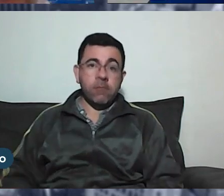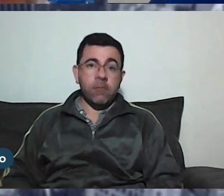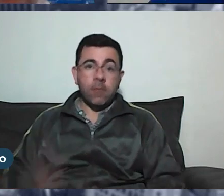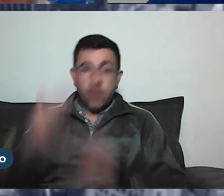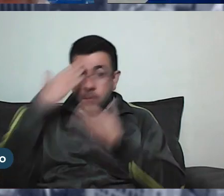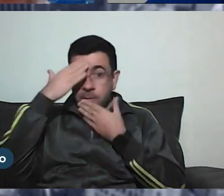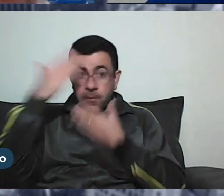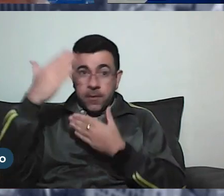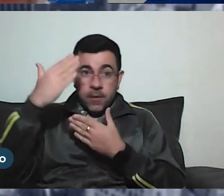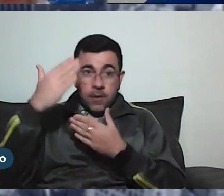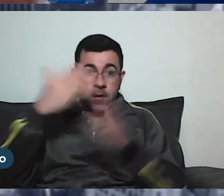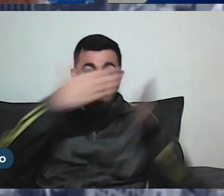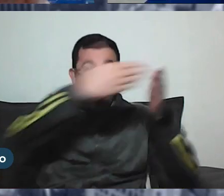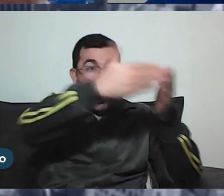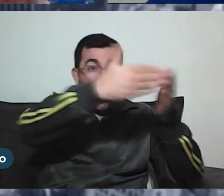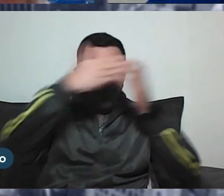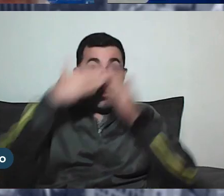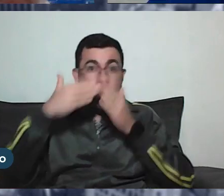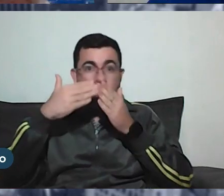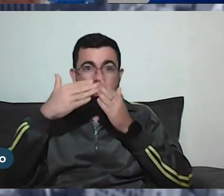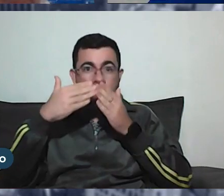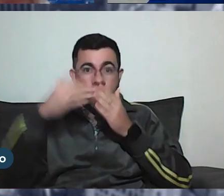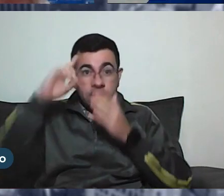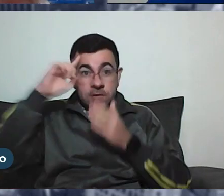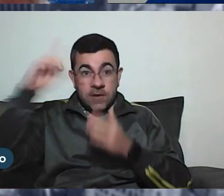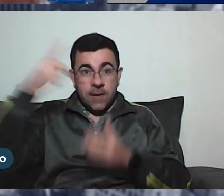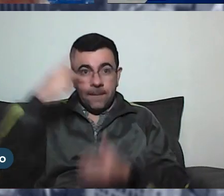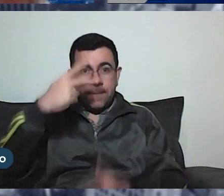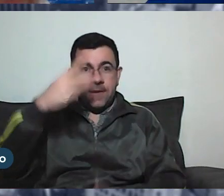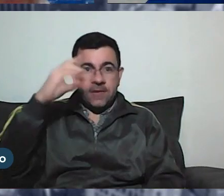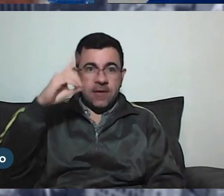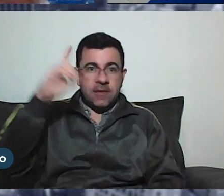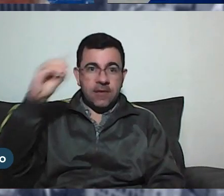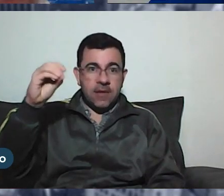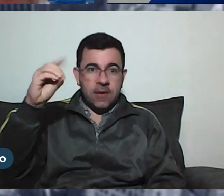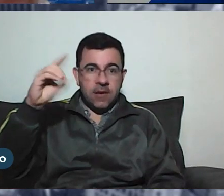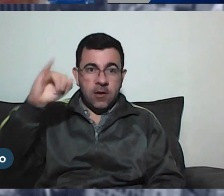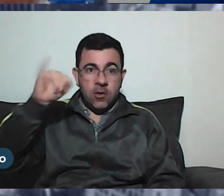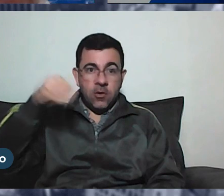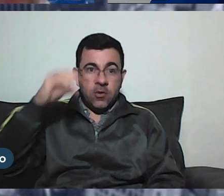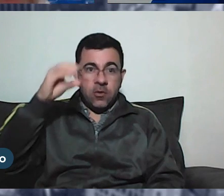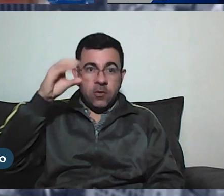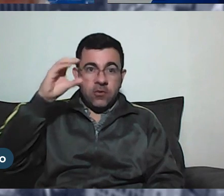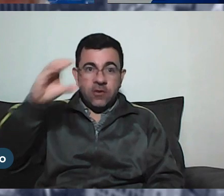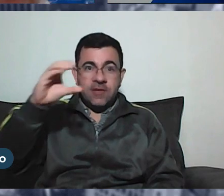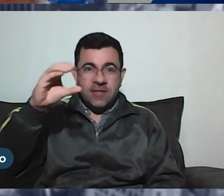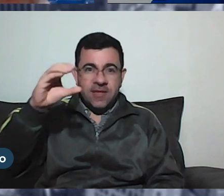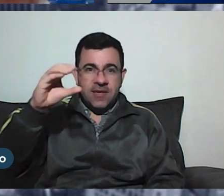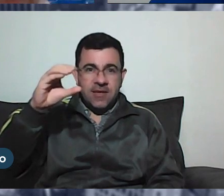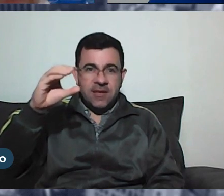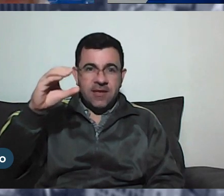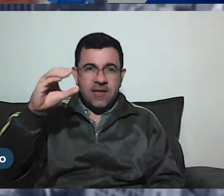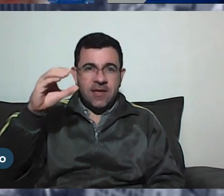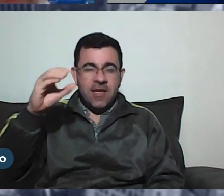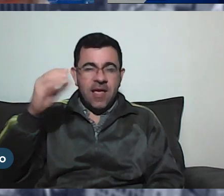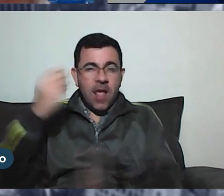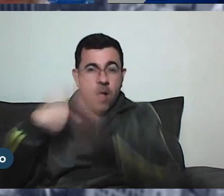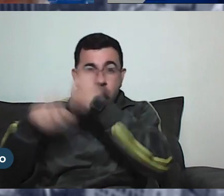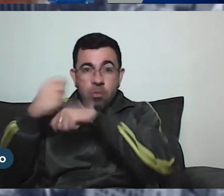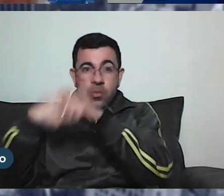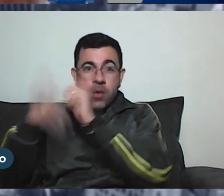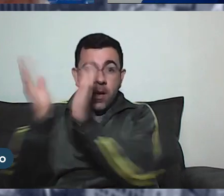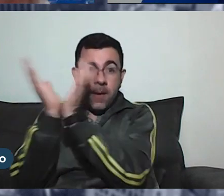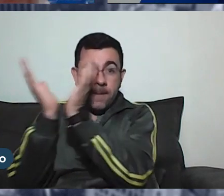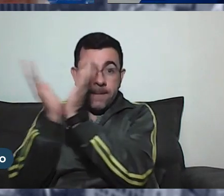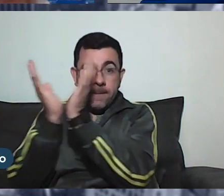Chegando com a gente aqui no Diário PCD, José Carlos Garcia, o JC, um dos administradores do movimento